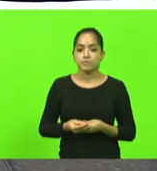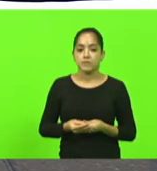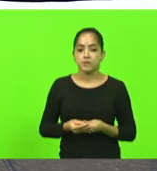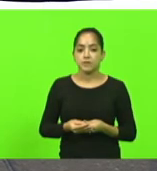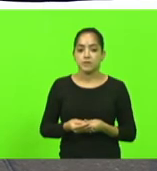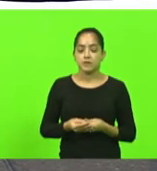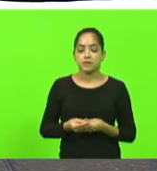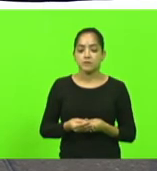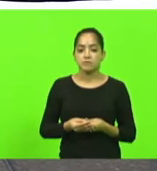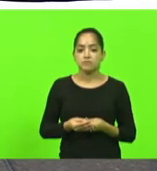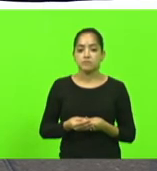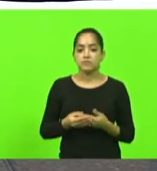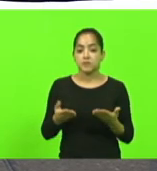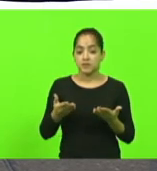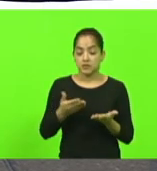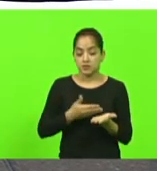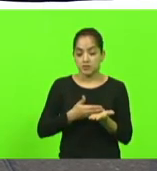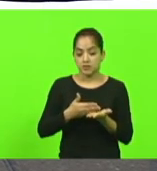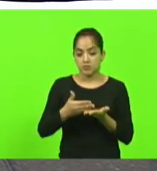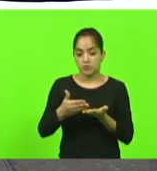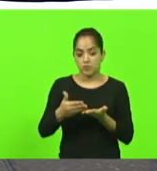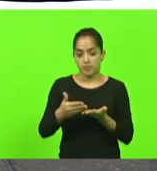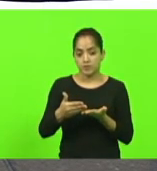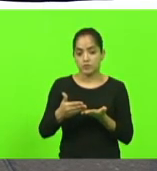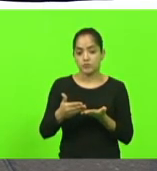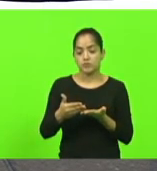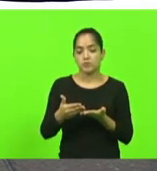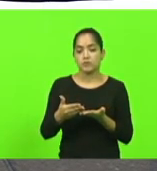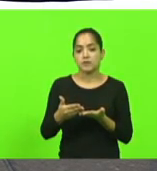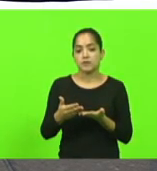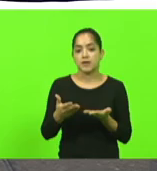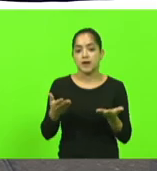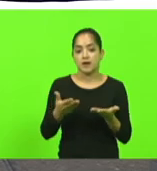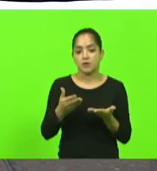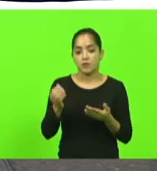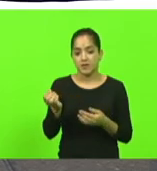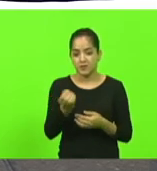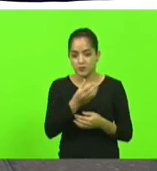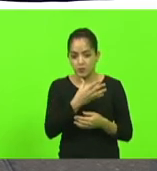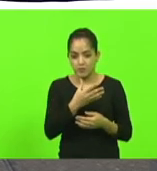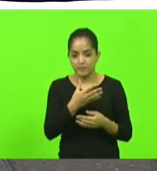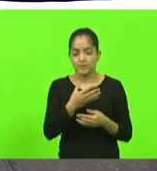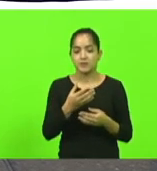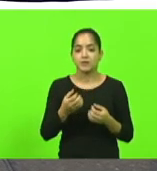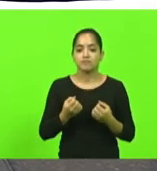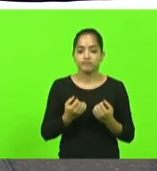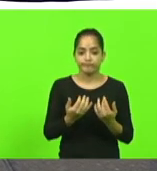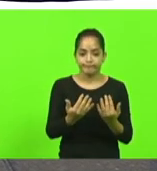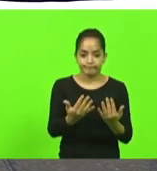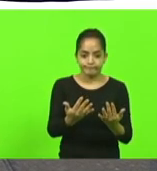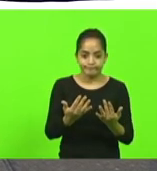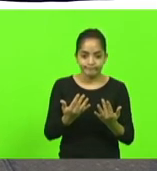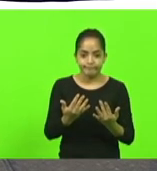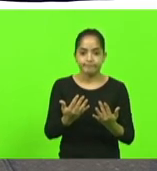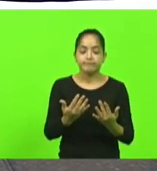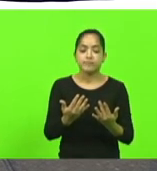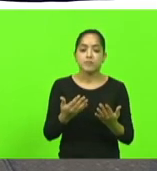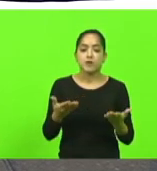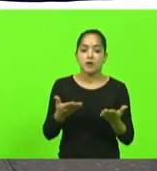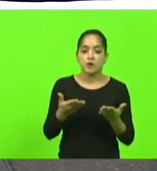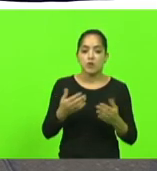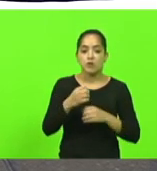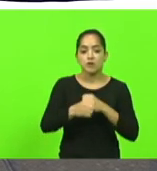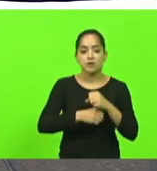iniciou já a a nova safra do ano 2021